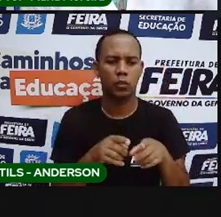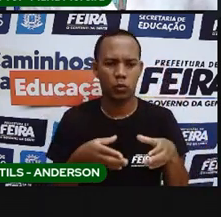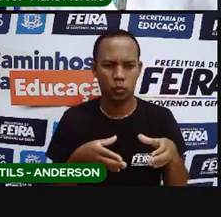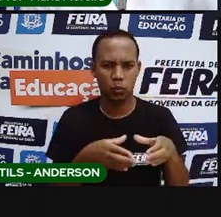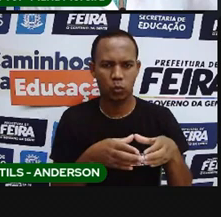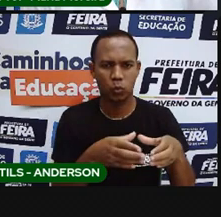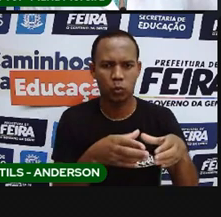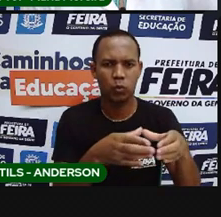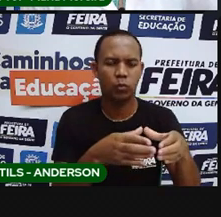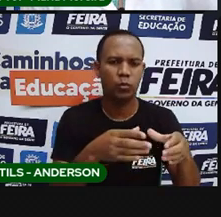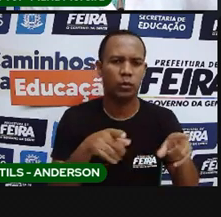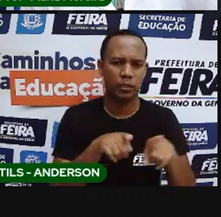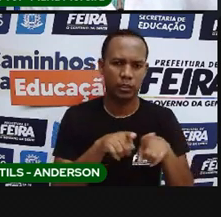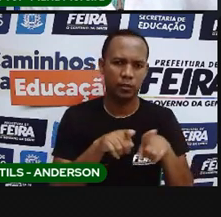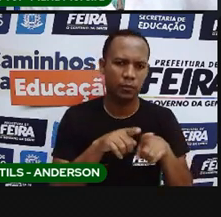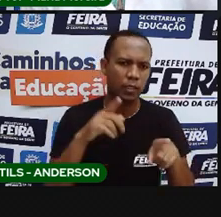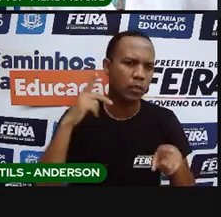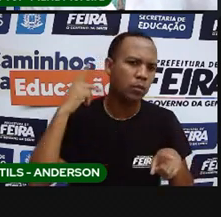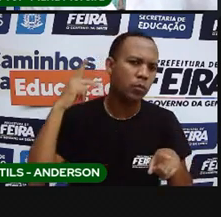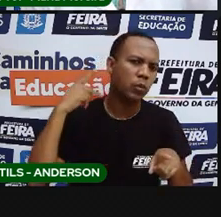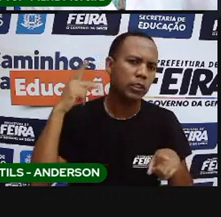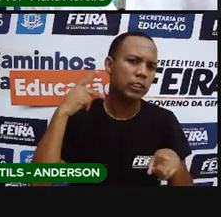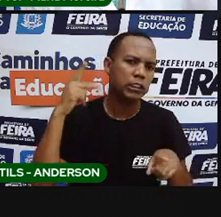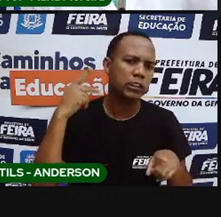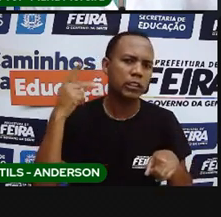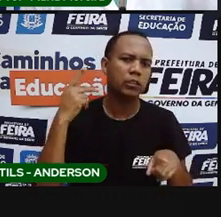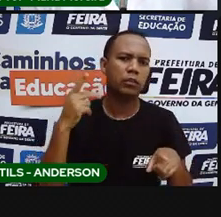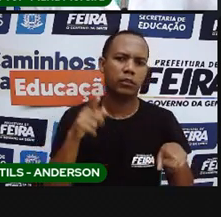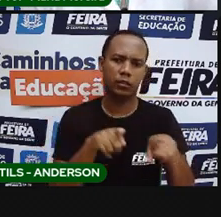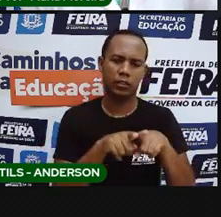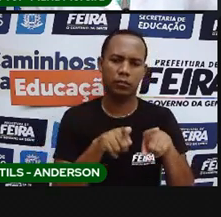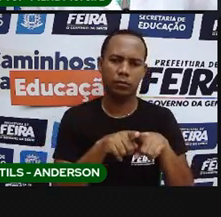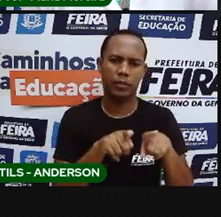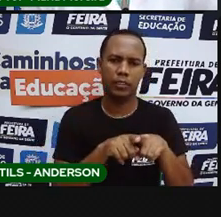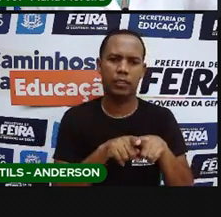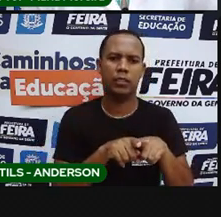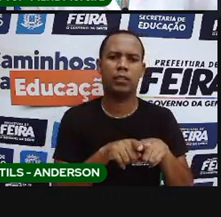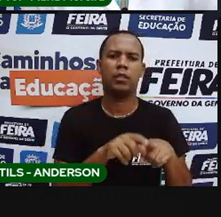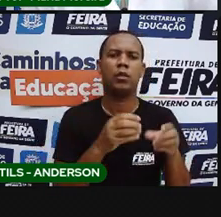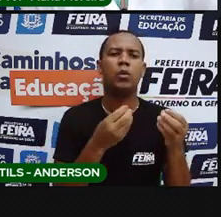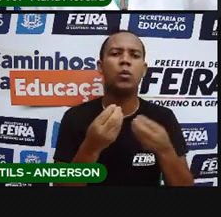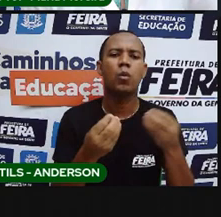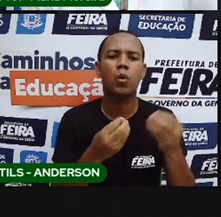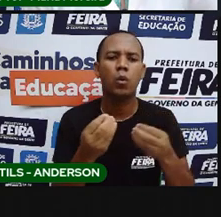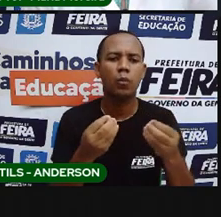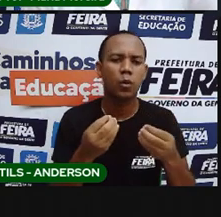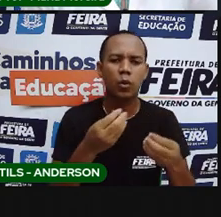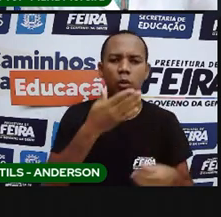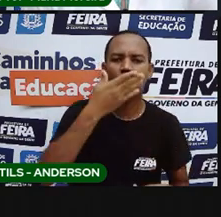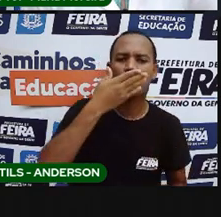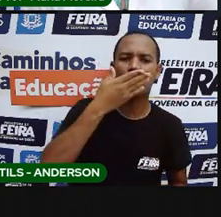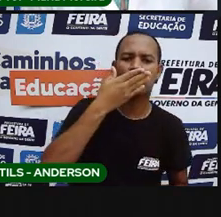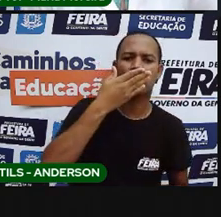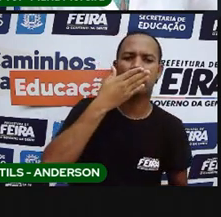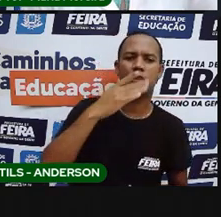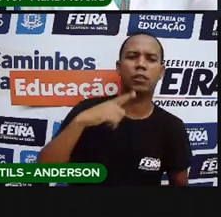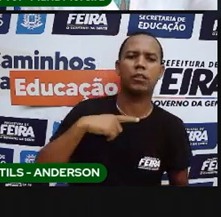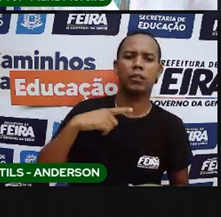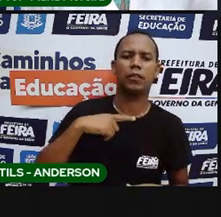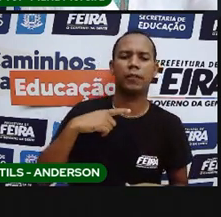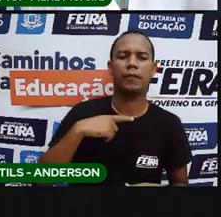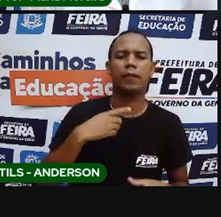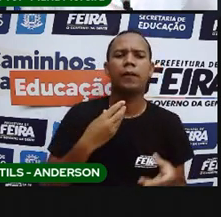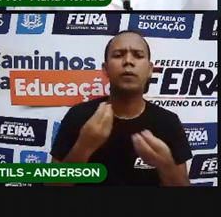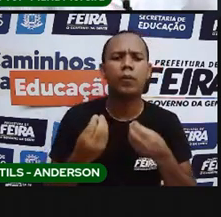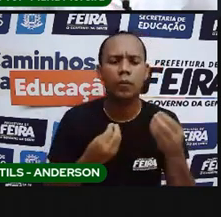política, mas, obviamente, não tão complexa como a dos não índios, eram os lãs indígenas. Por que não tão